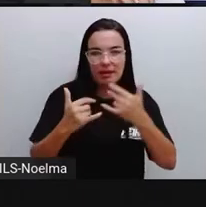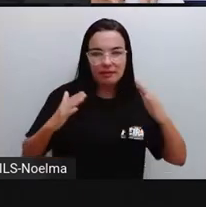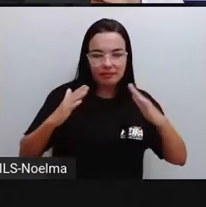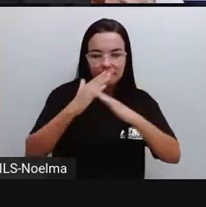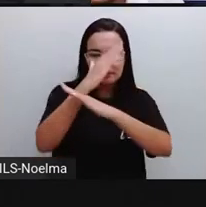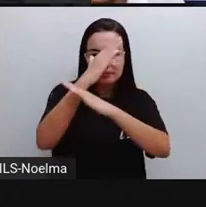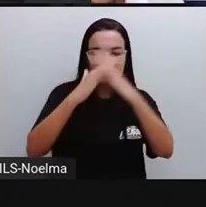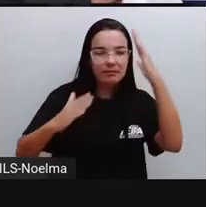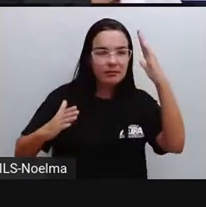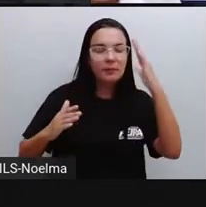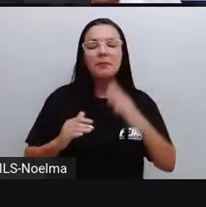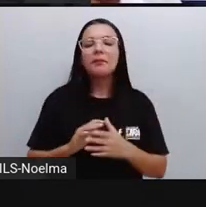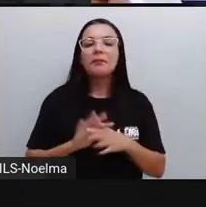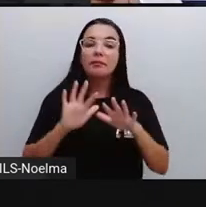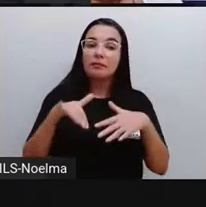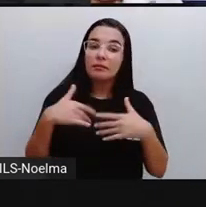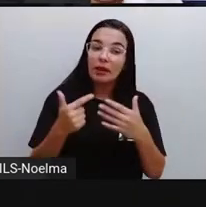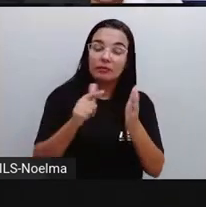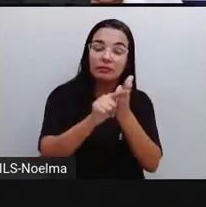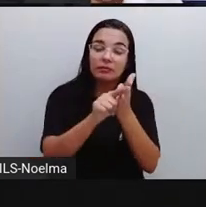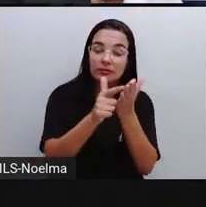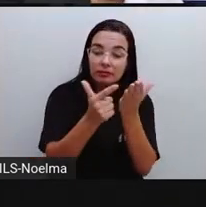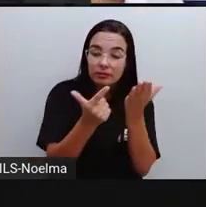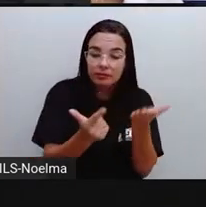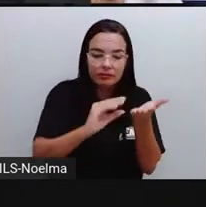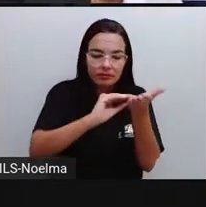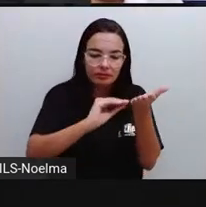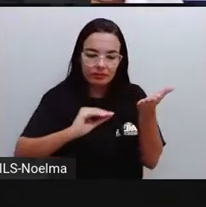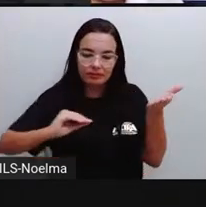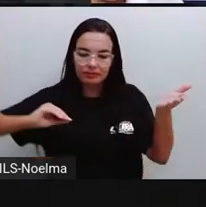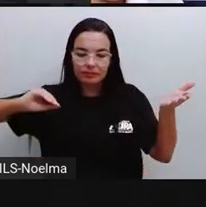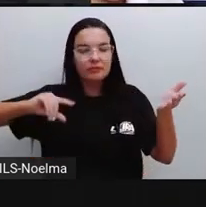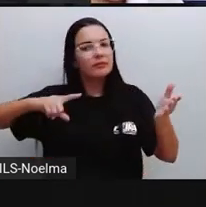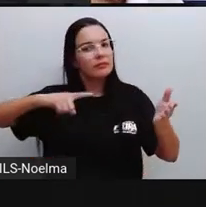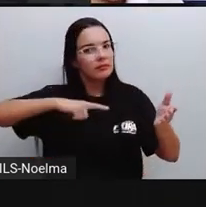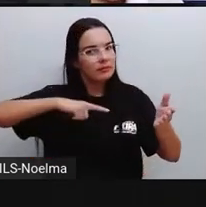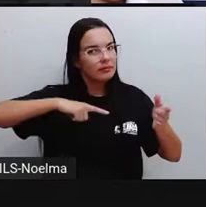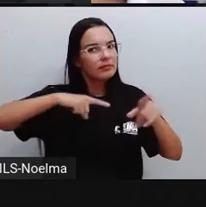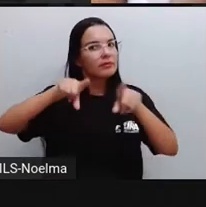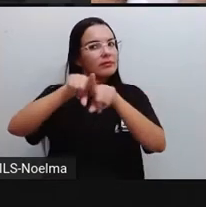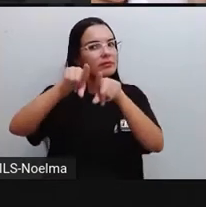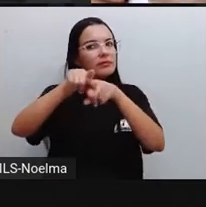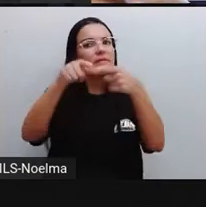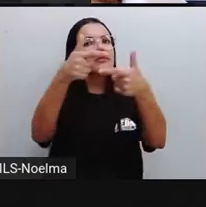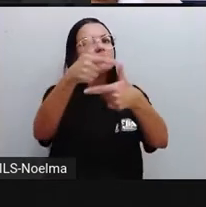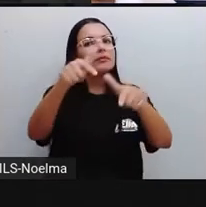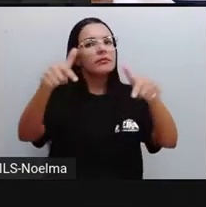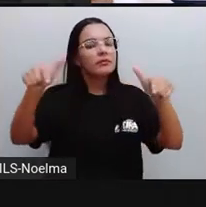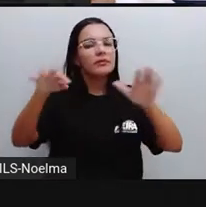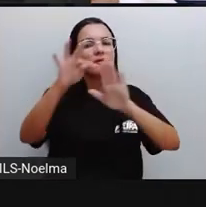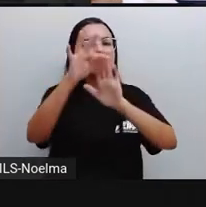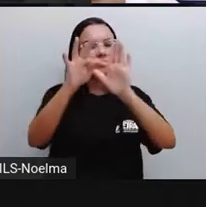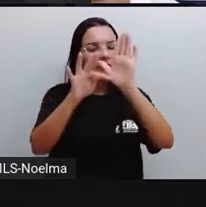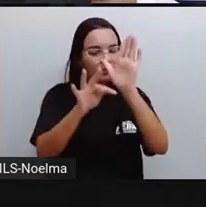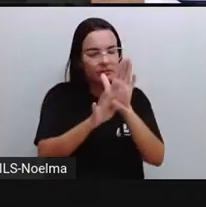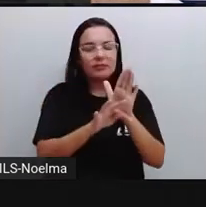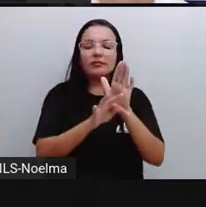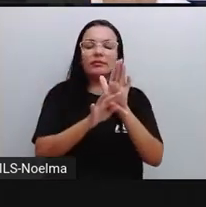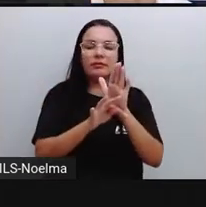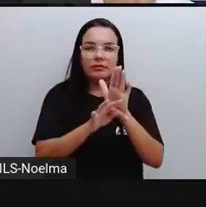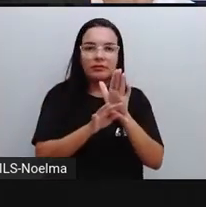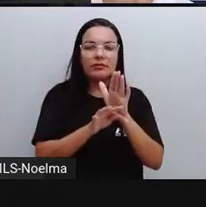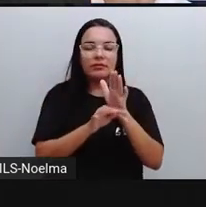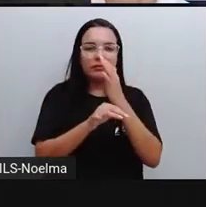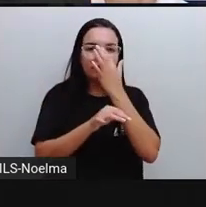ou então o jornal impresso vem com outros tipos de textos que não são jornalísticos, tá? Além, é claro, dos textos jornalísticos.